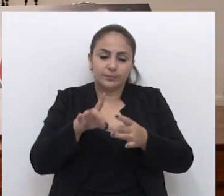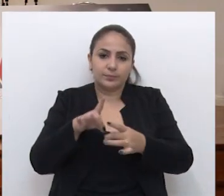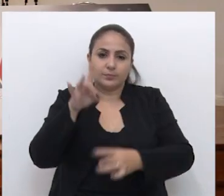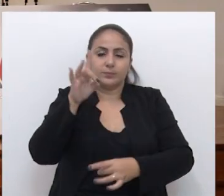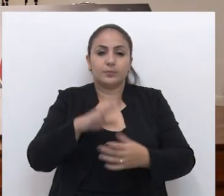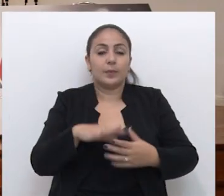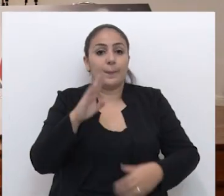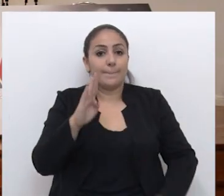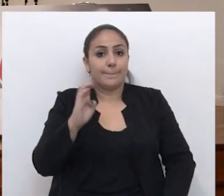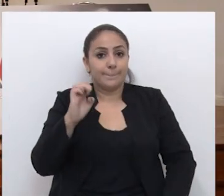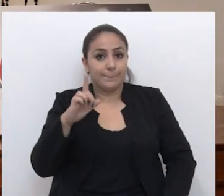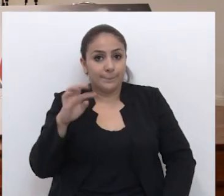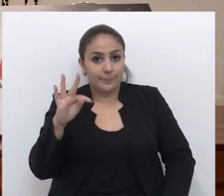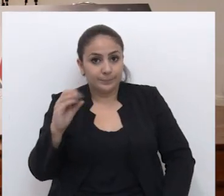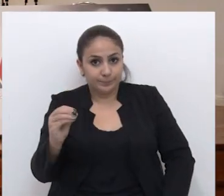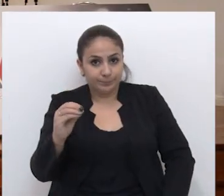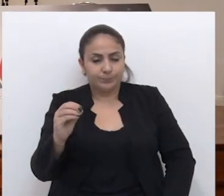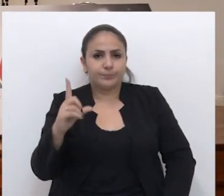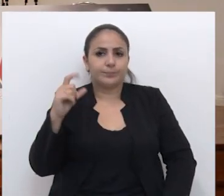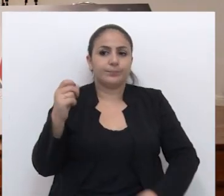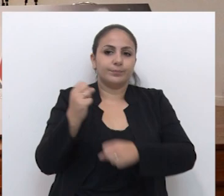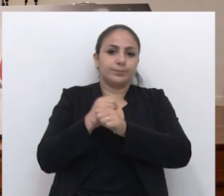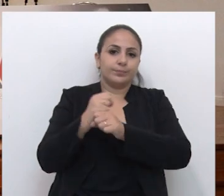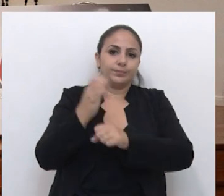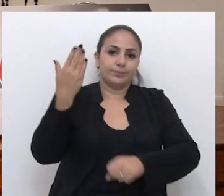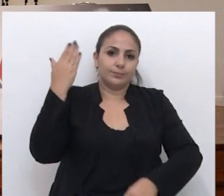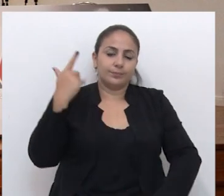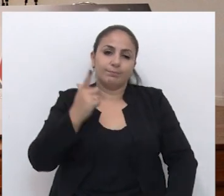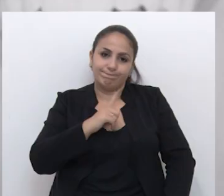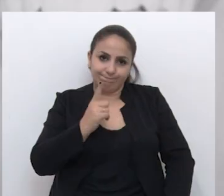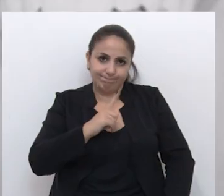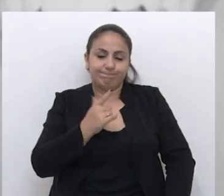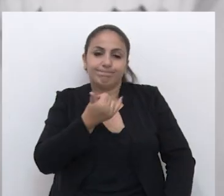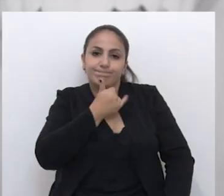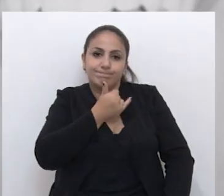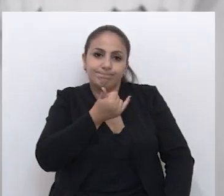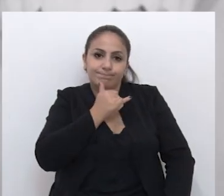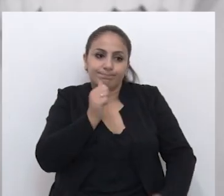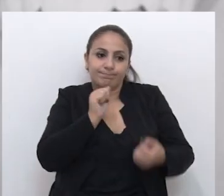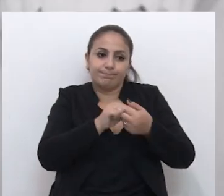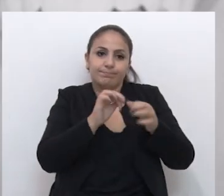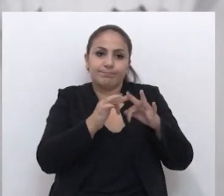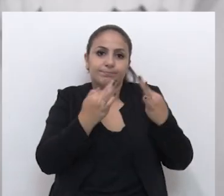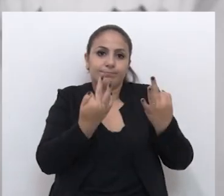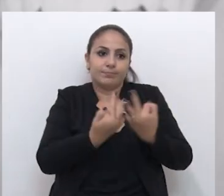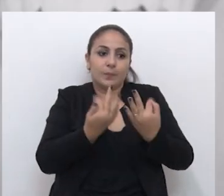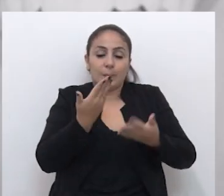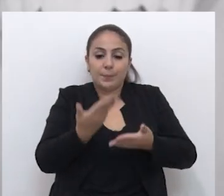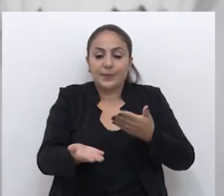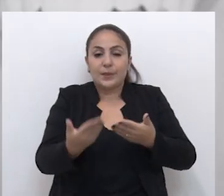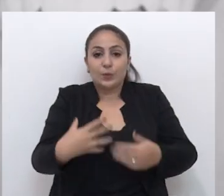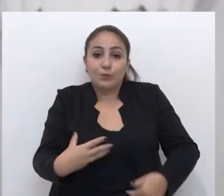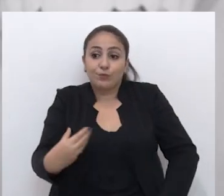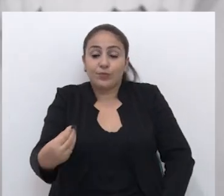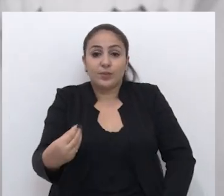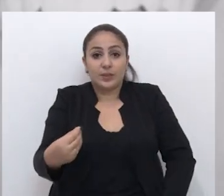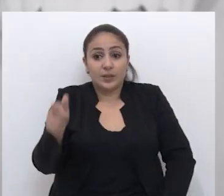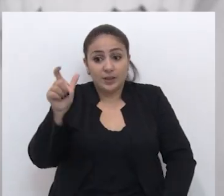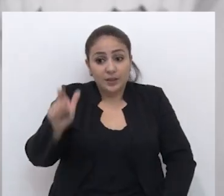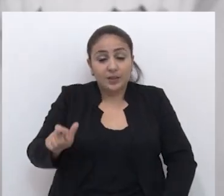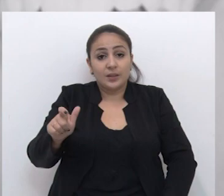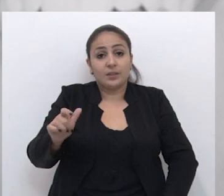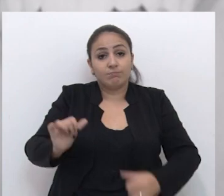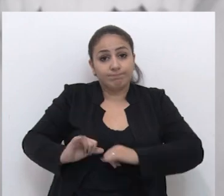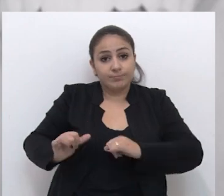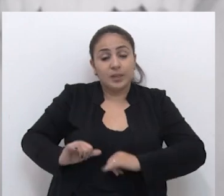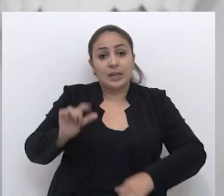doação de medula. Beto Albuquerque, há 10 anos, teve essa tristeza, junto com a sua família, da perda de um filho,